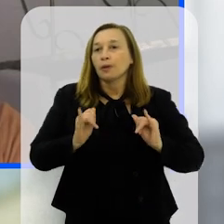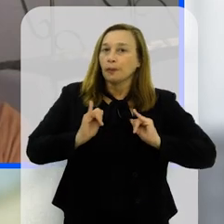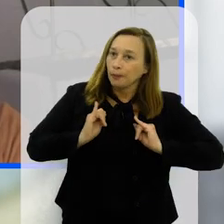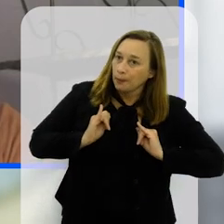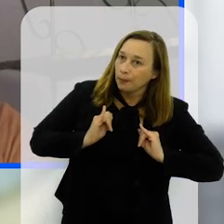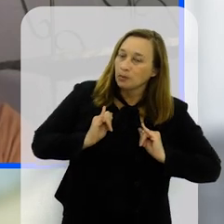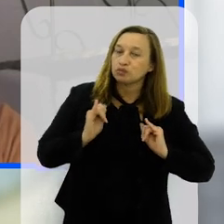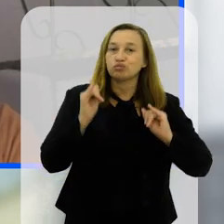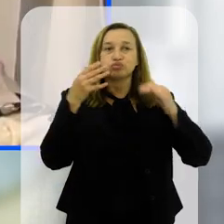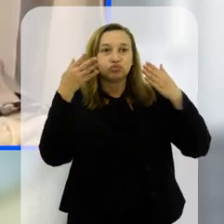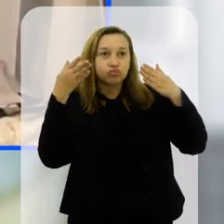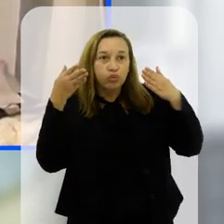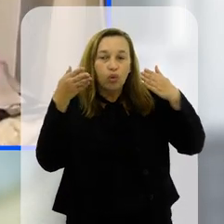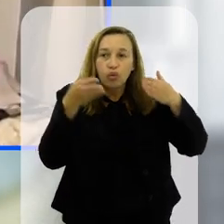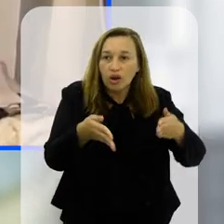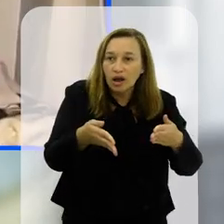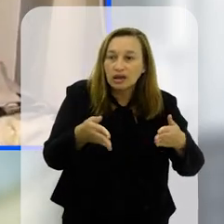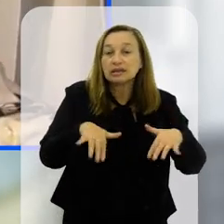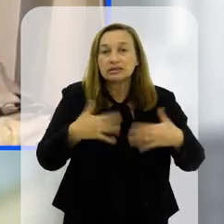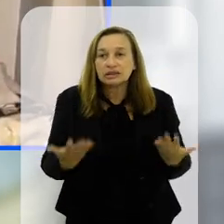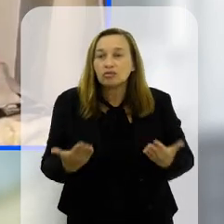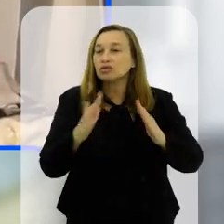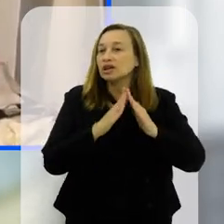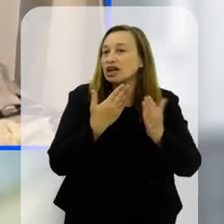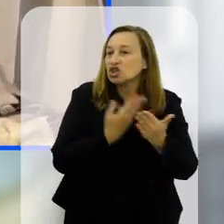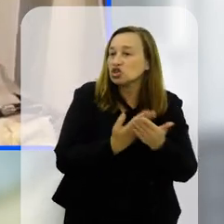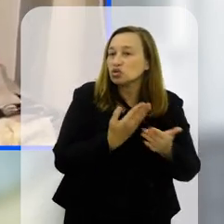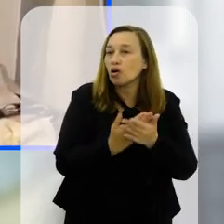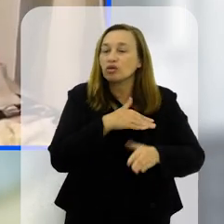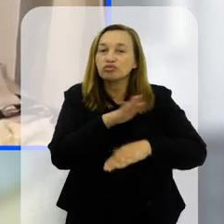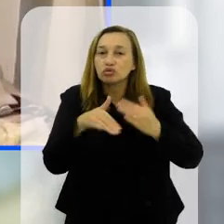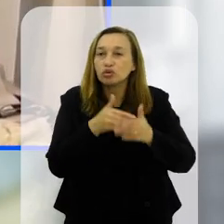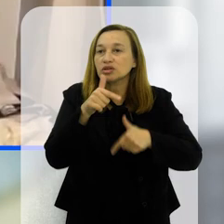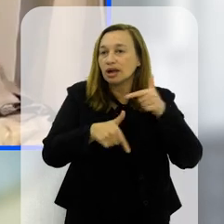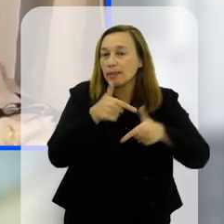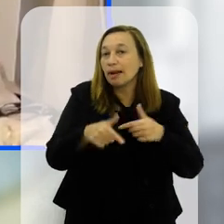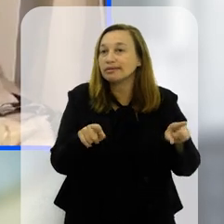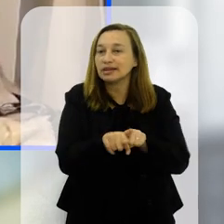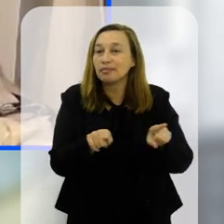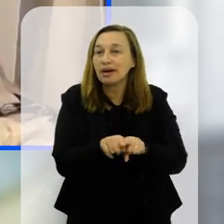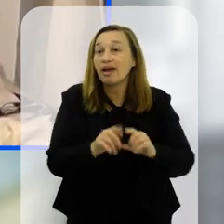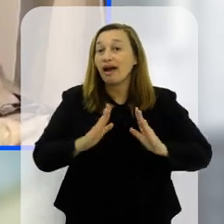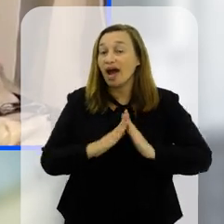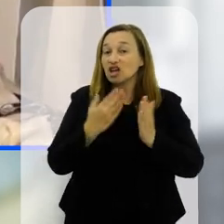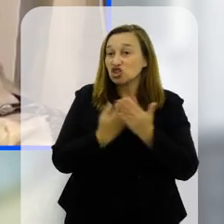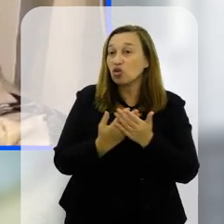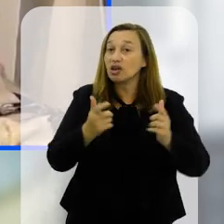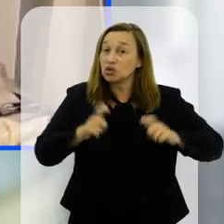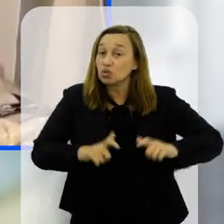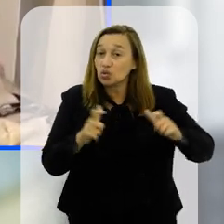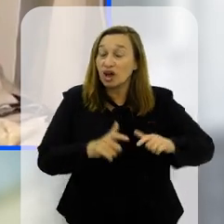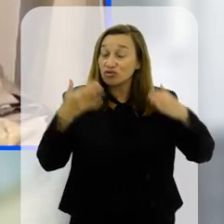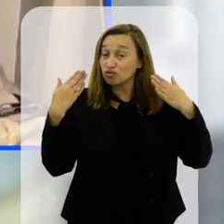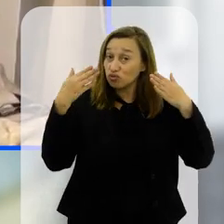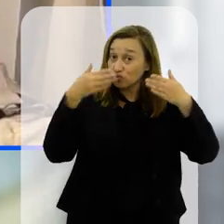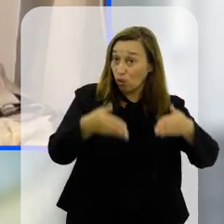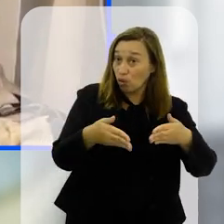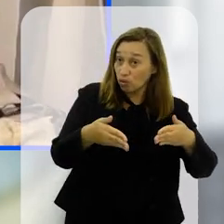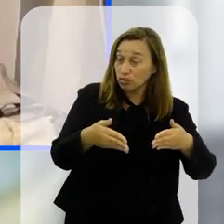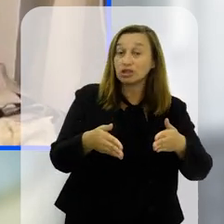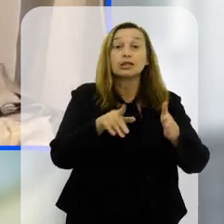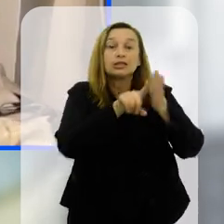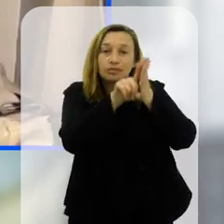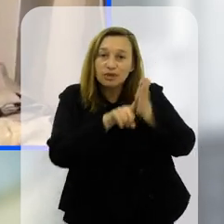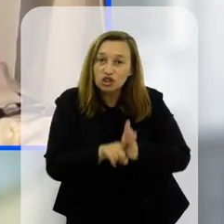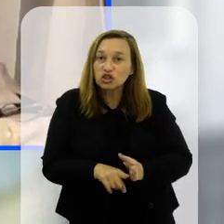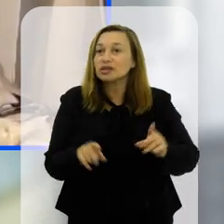com o tédio eles tem dificuldade de se concentrar então na escola a gente faz todo esse trabalho também então a escola é esse espaço de